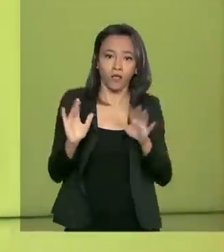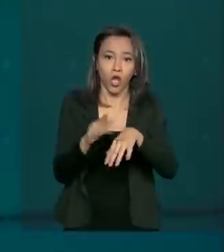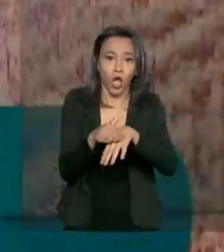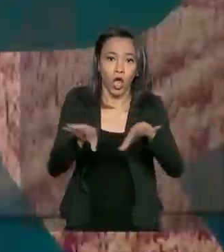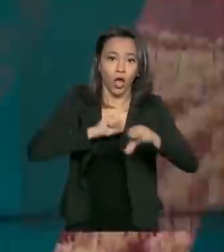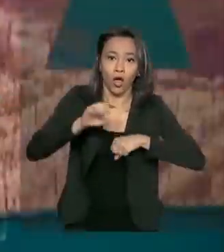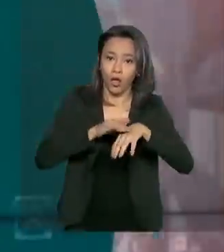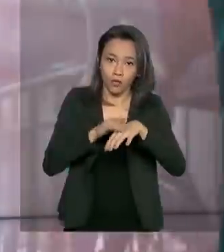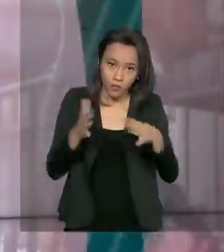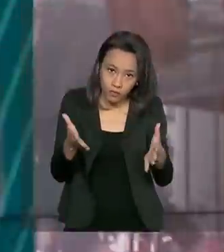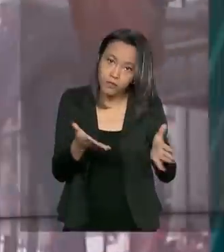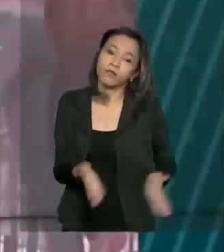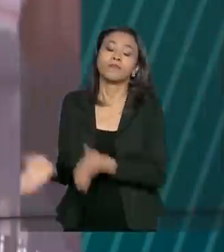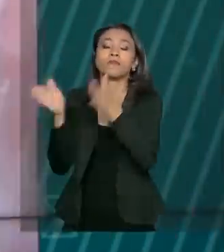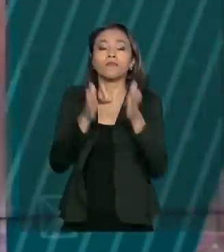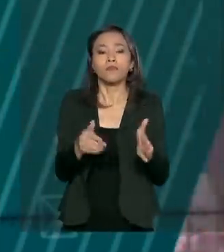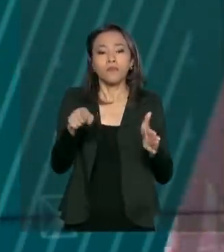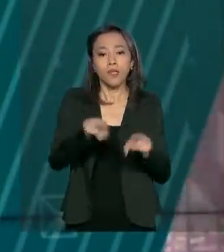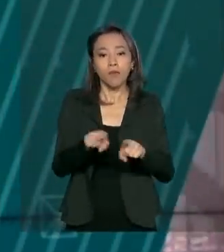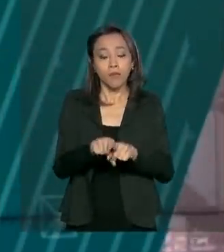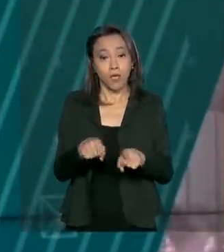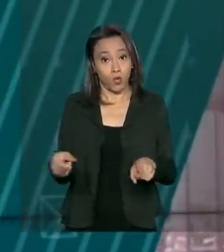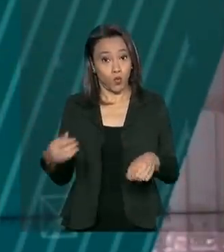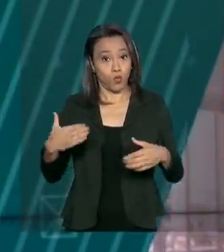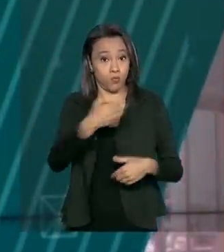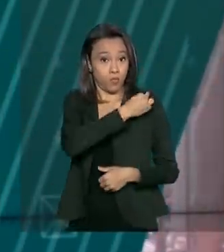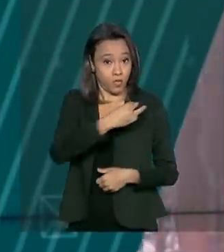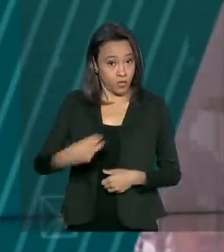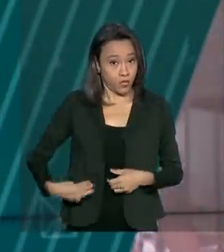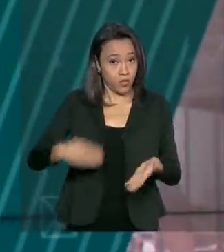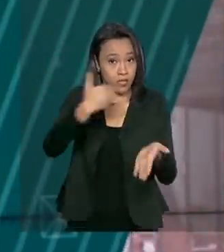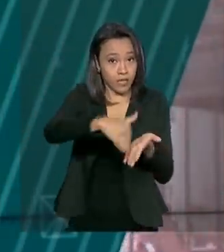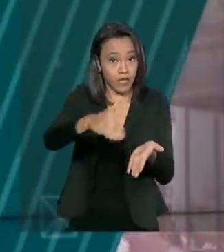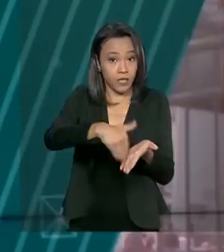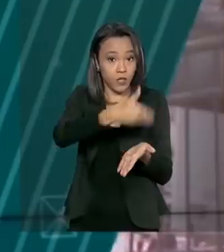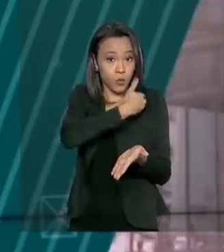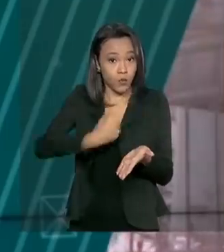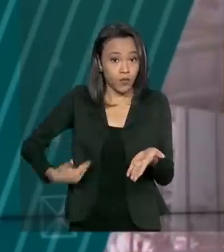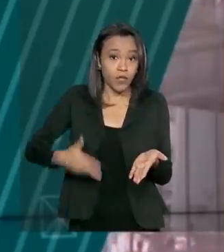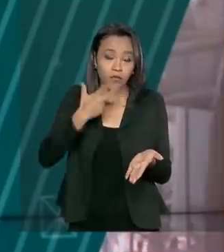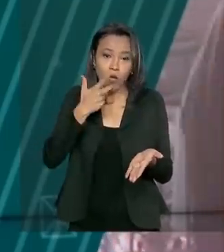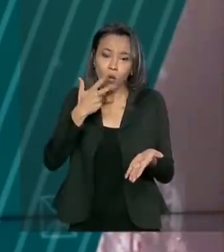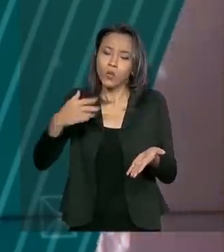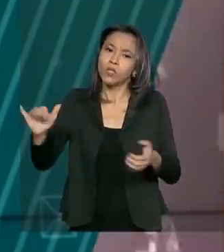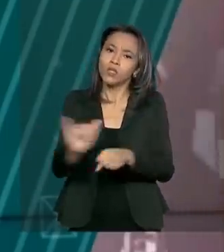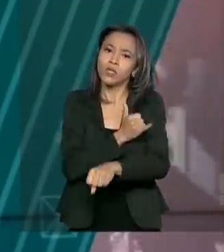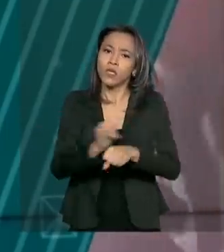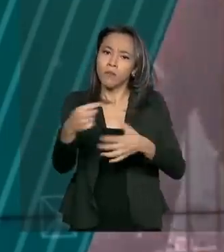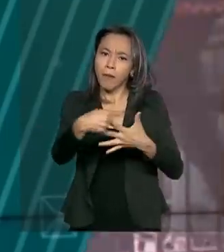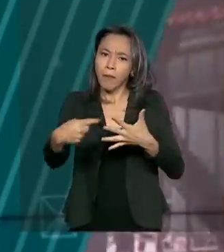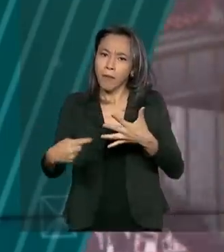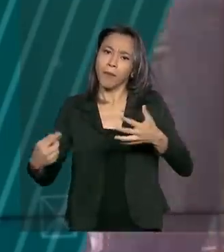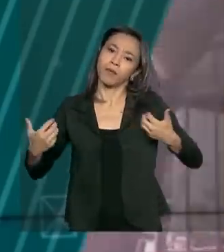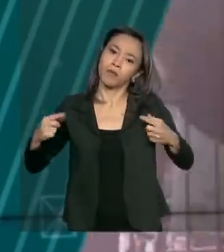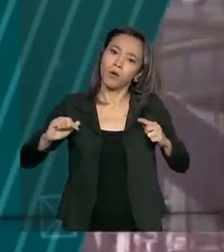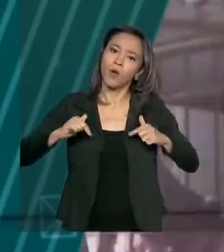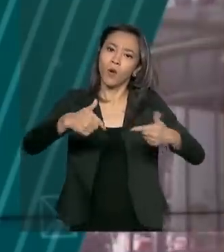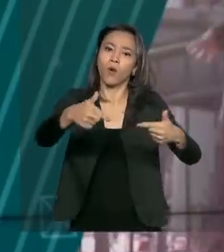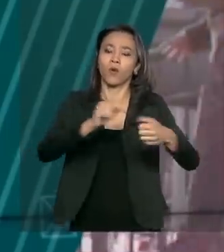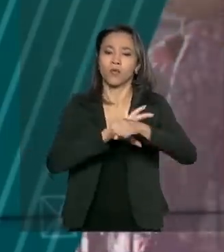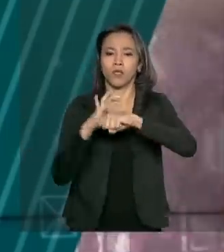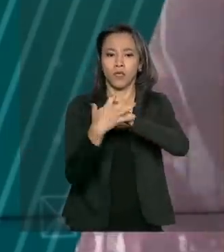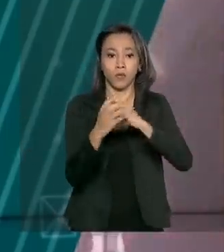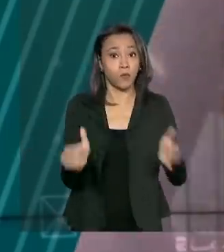E o ministro-chefe da Secretaria de Governo falou sobre as ações de enfrentamento à crise do coronavírus. O pagamento do auxílio